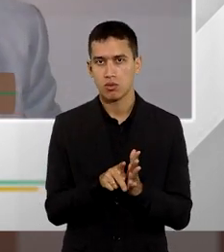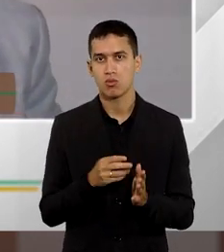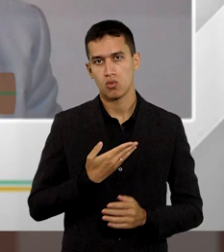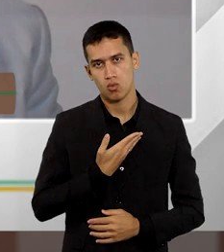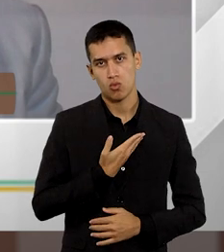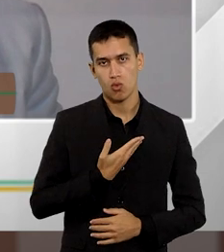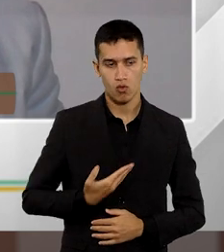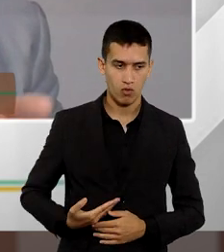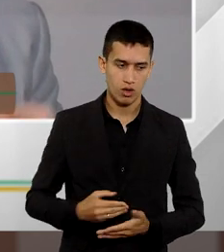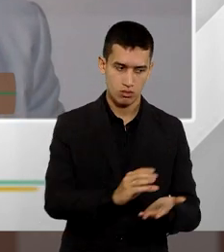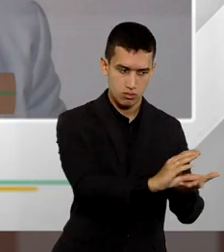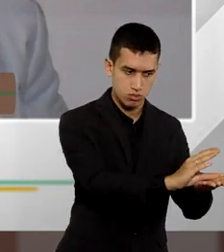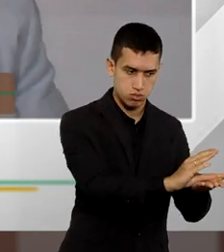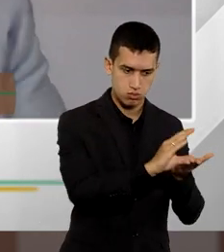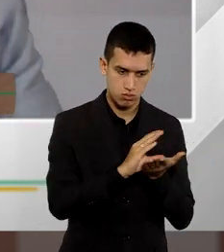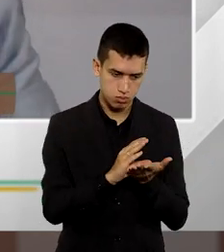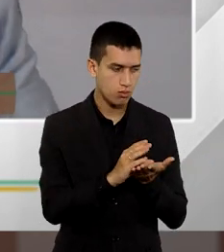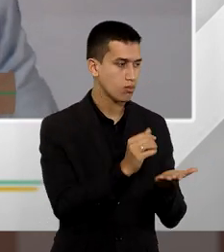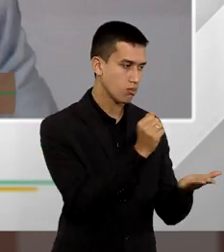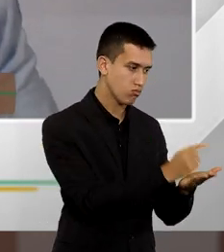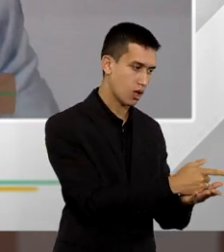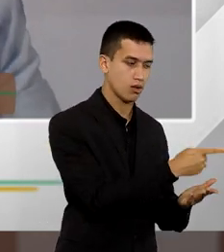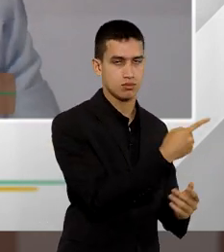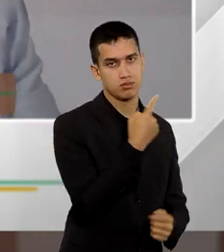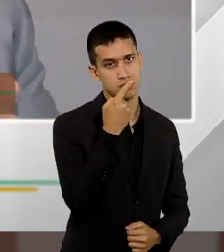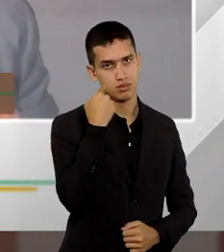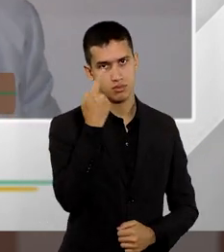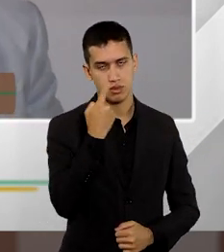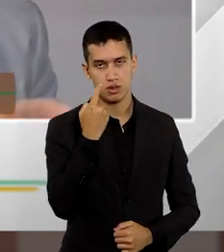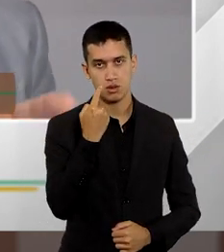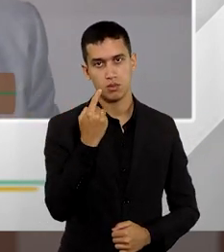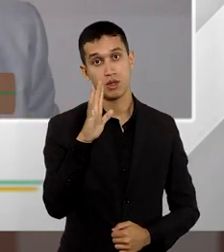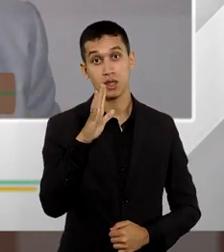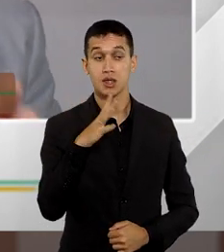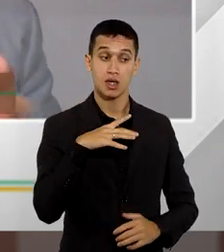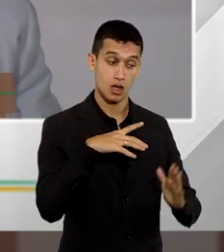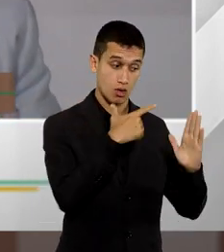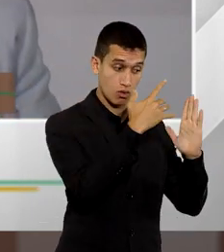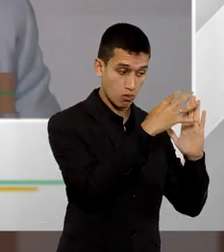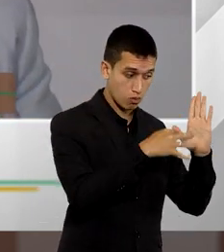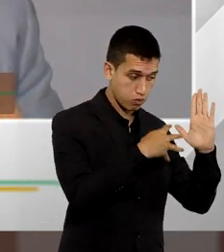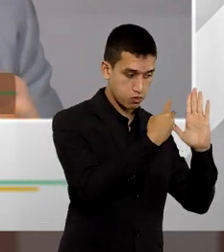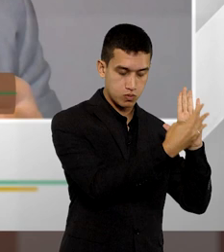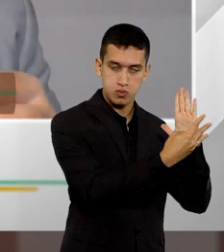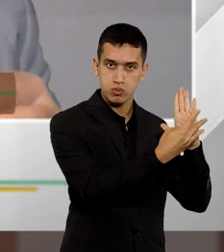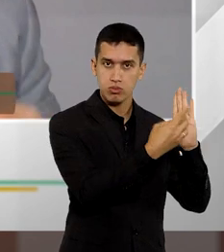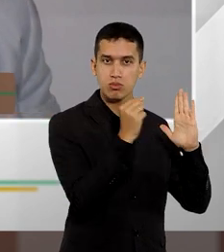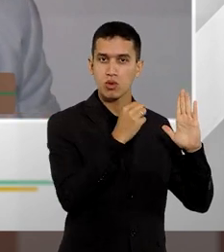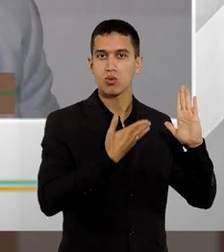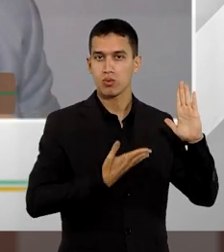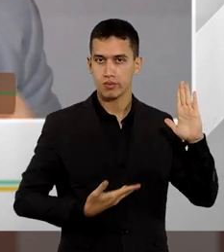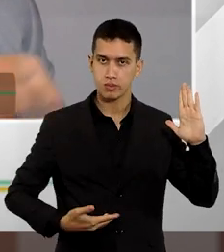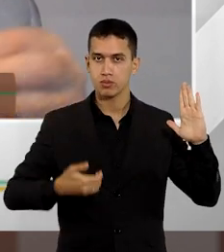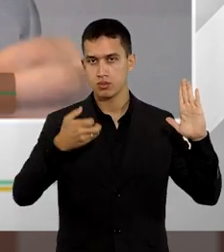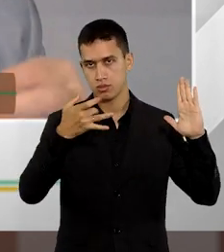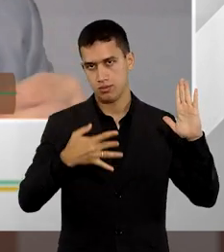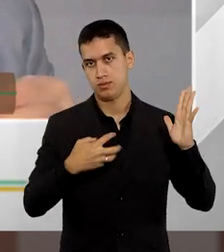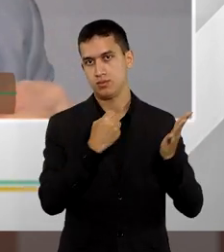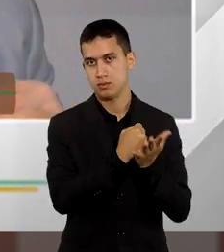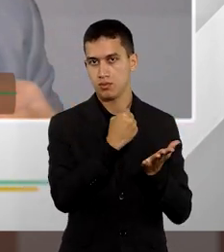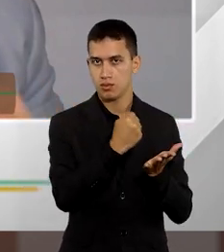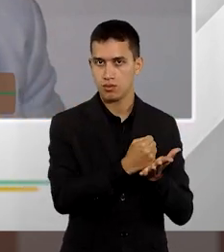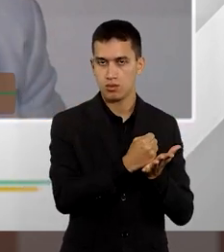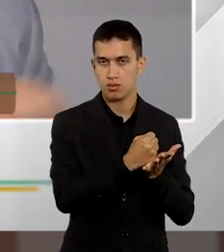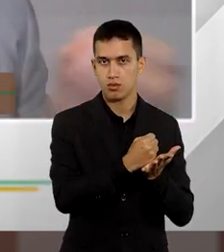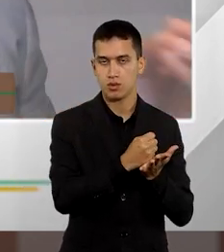valores pagos pelo Estado, geralmente fixados numa tabela, em que o Estado remunera contratualmente, que na